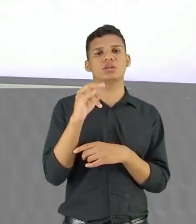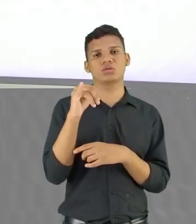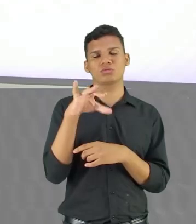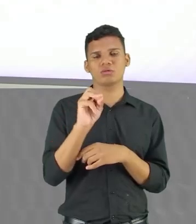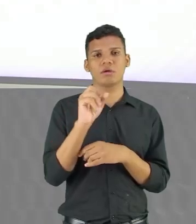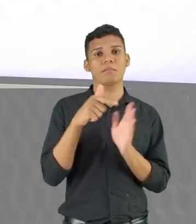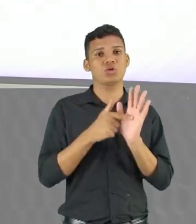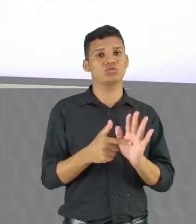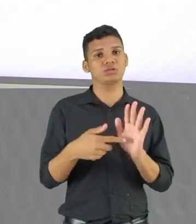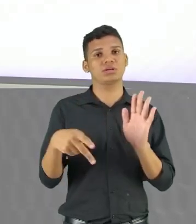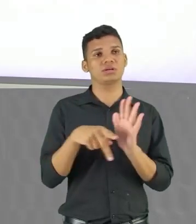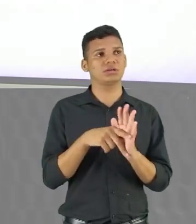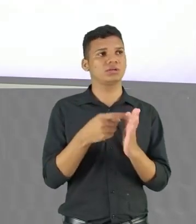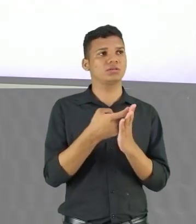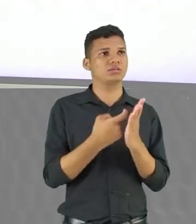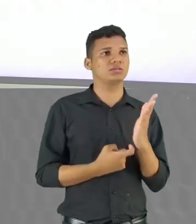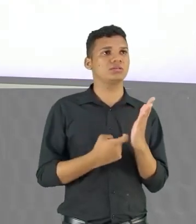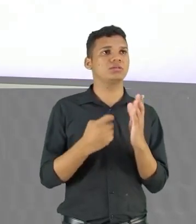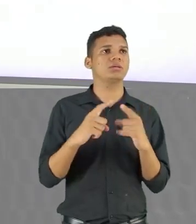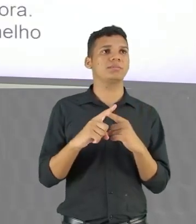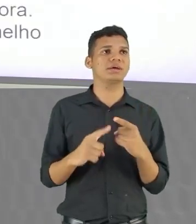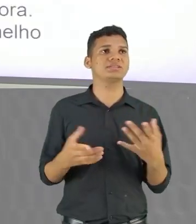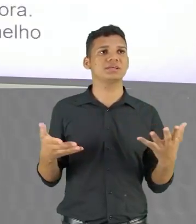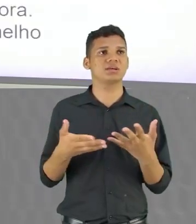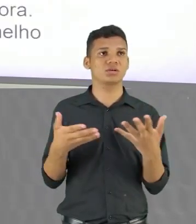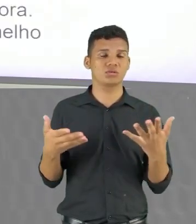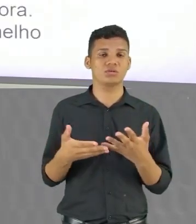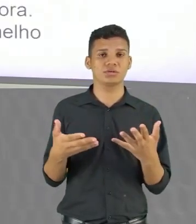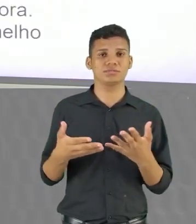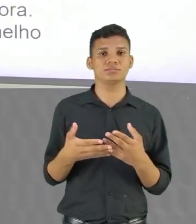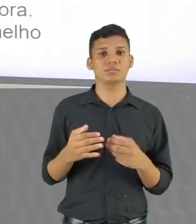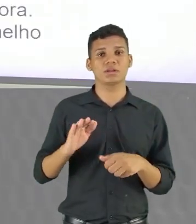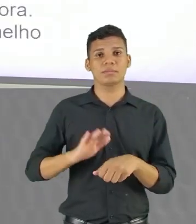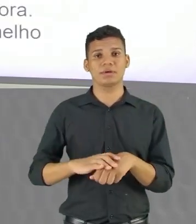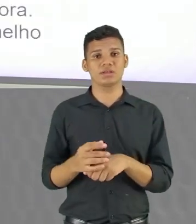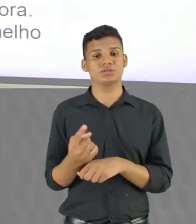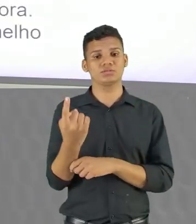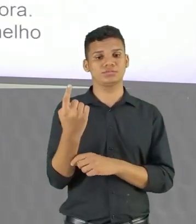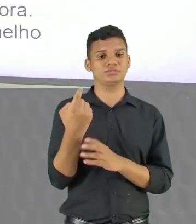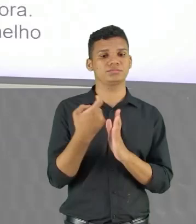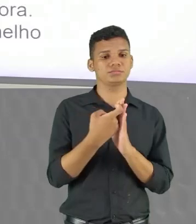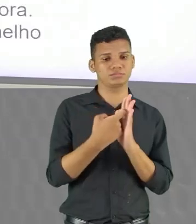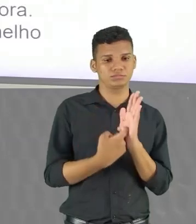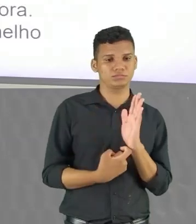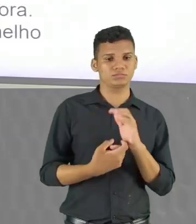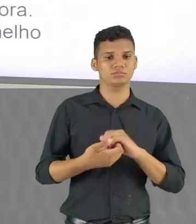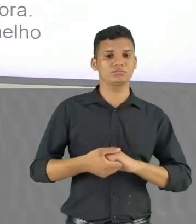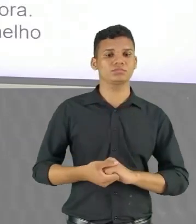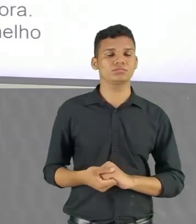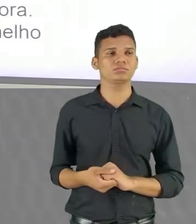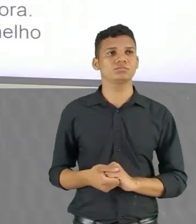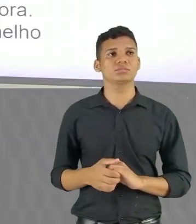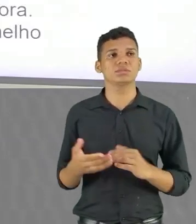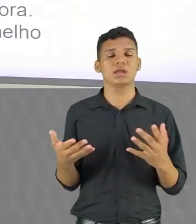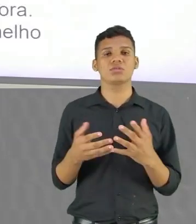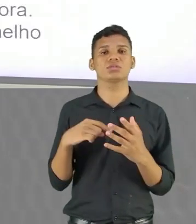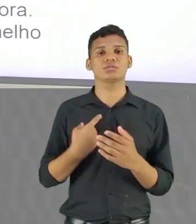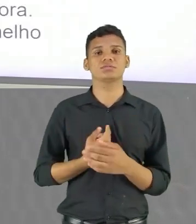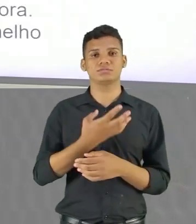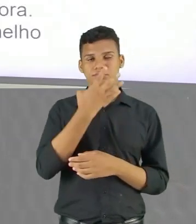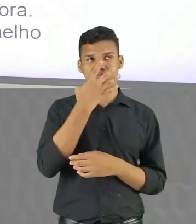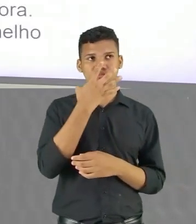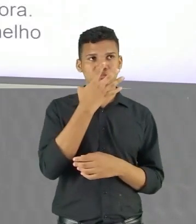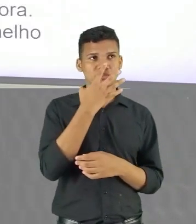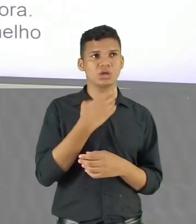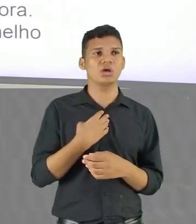Dentro do texto E a gente vai Para mais uma questão Referente à interpretação Do poema A gente vai ver Uma questão do Enem